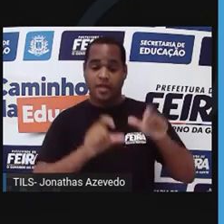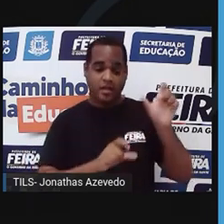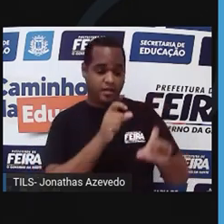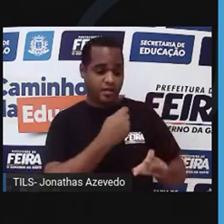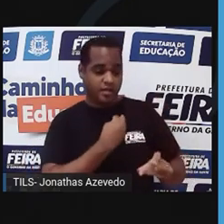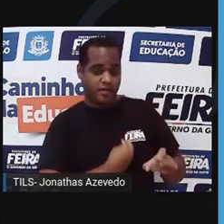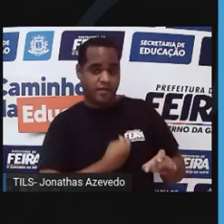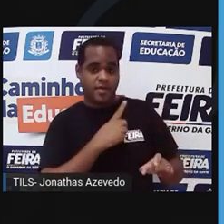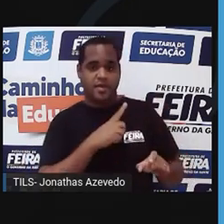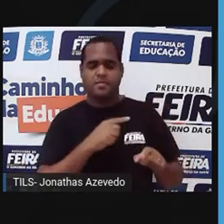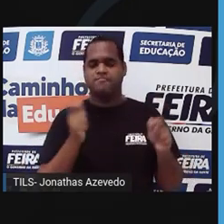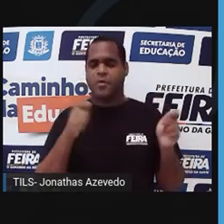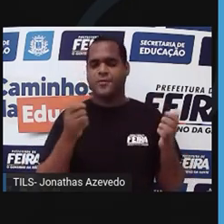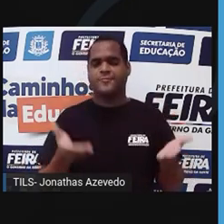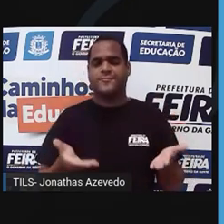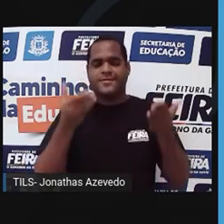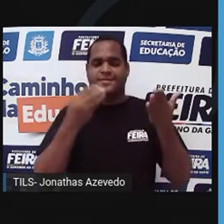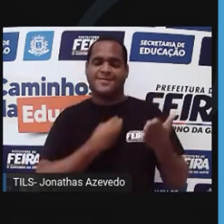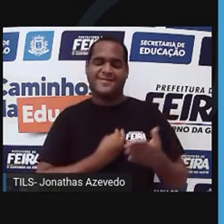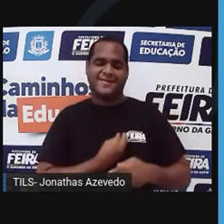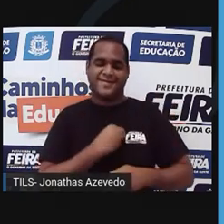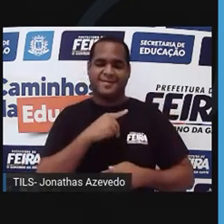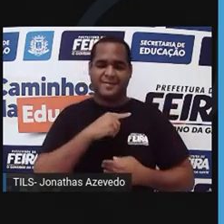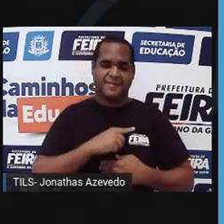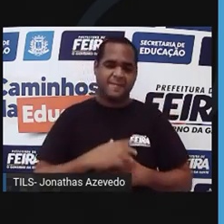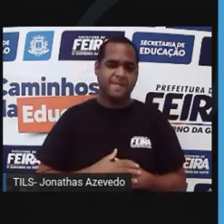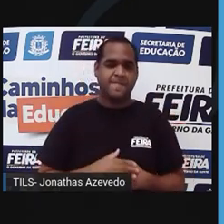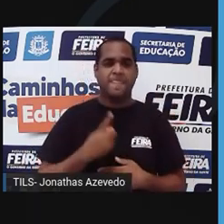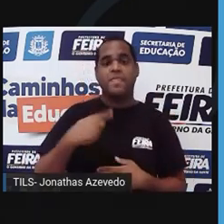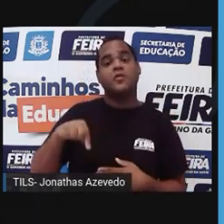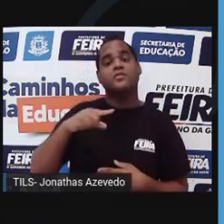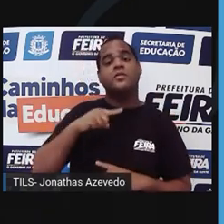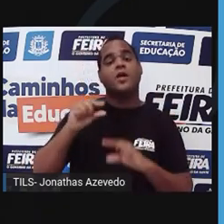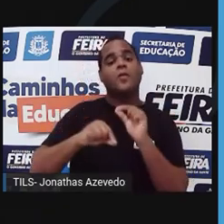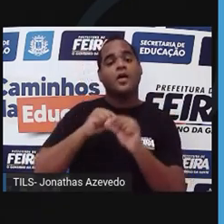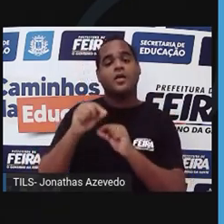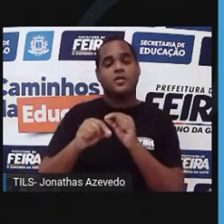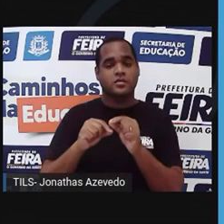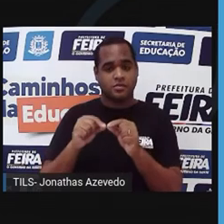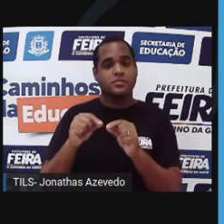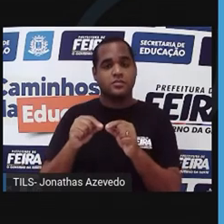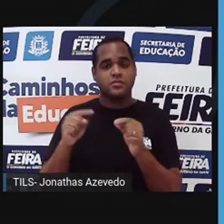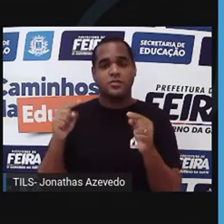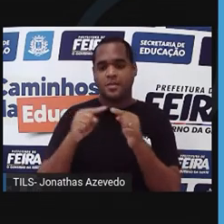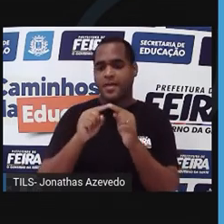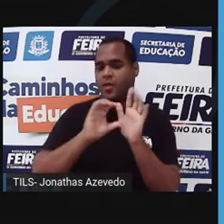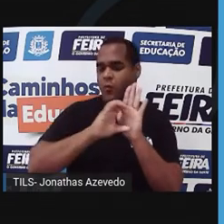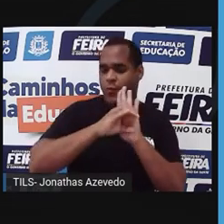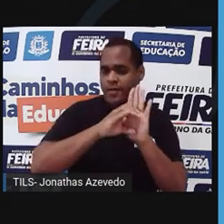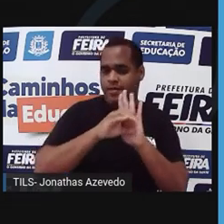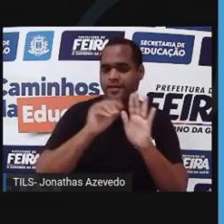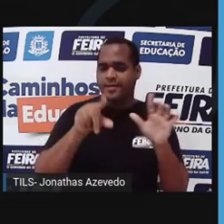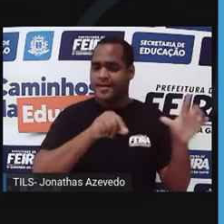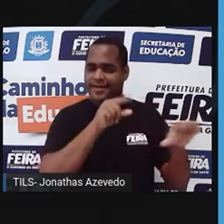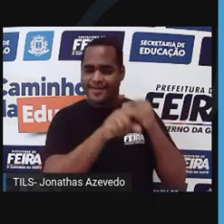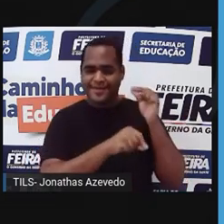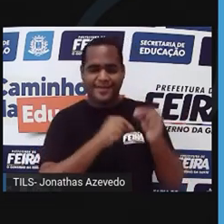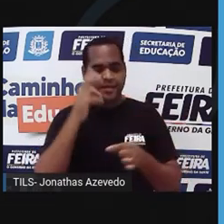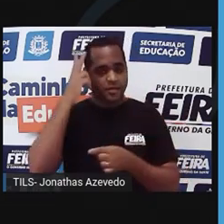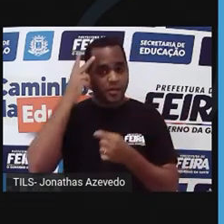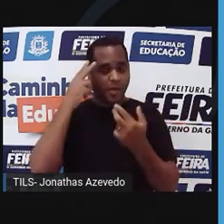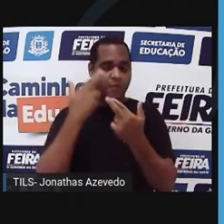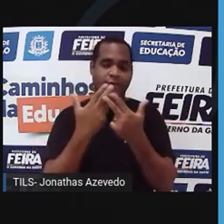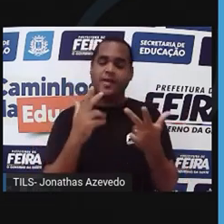a ele maior sucesso de sobrevivência. O que a gente chama, que é o conceito de seleção natural. A